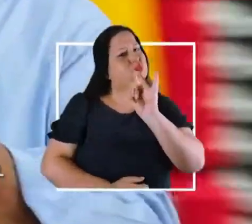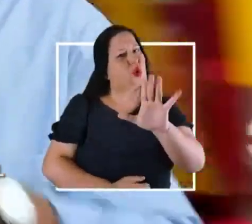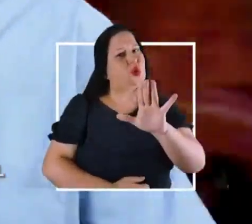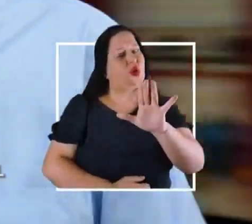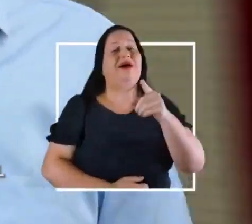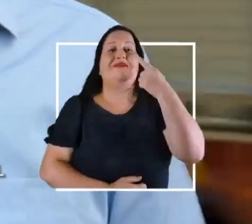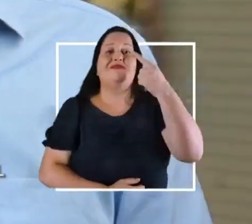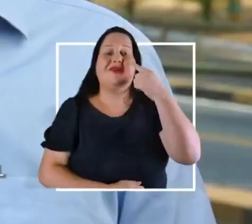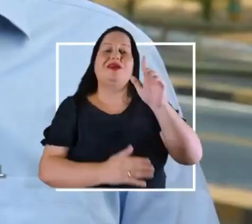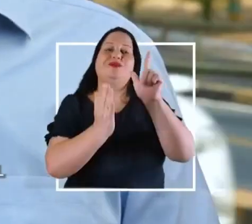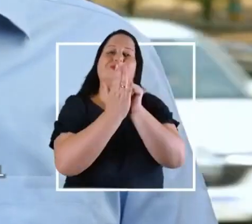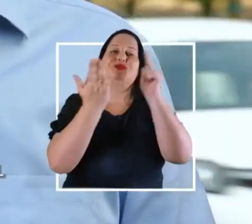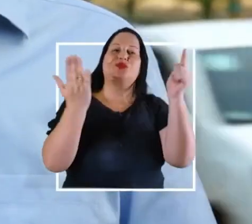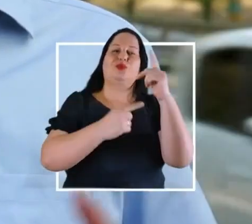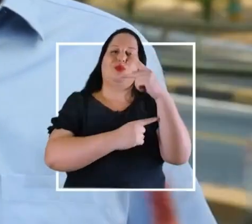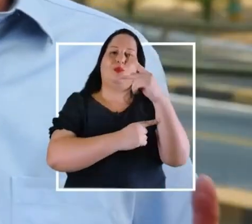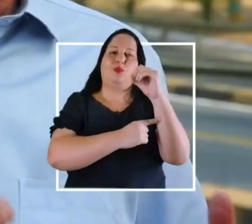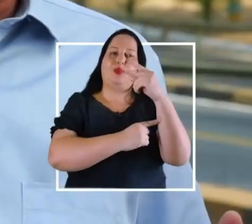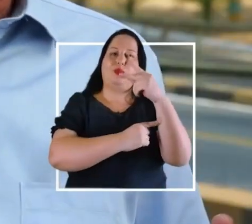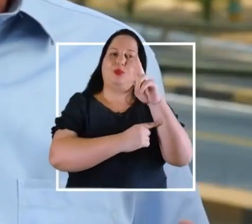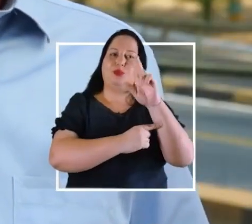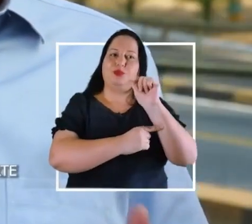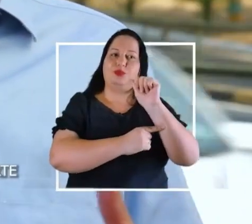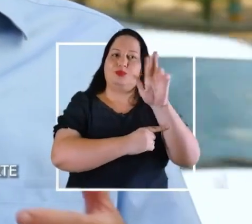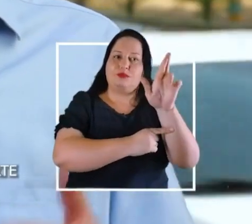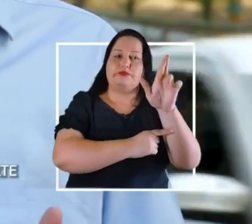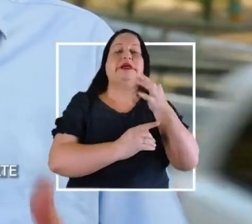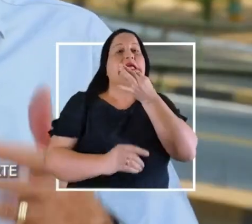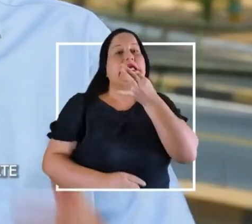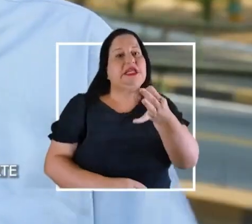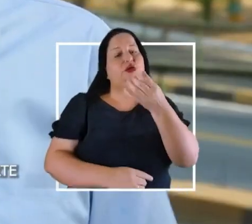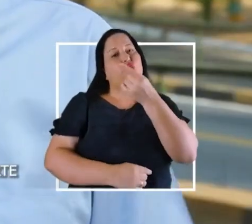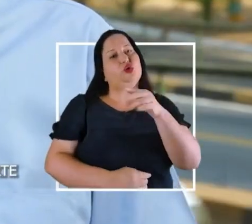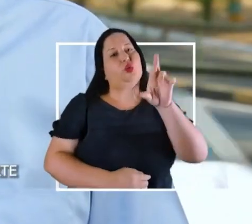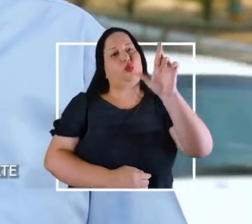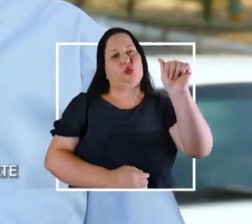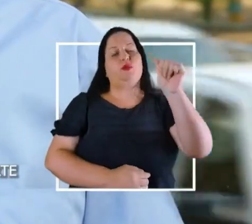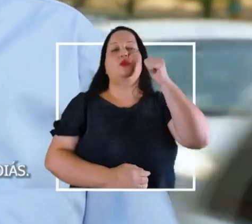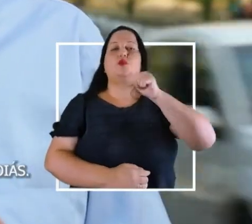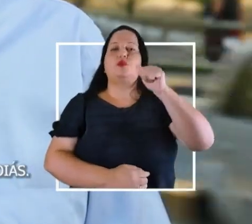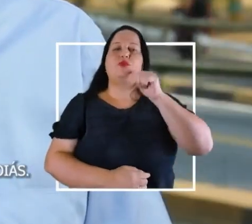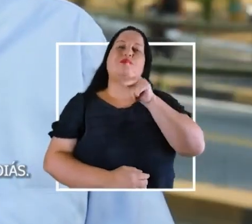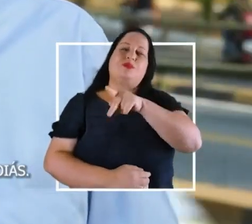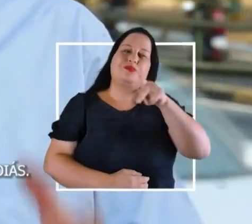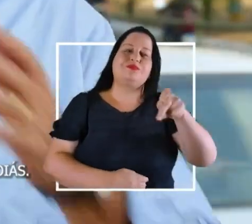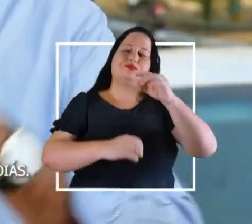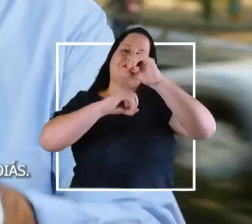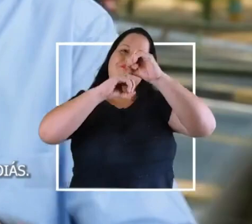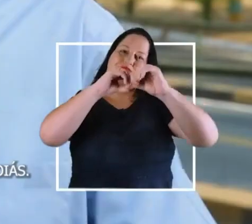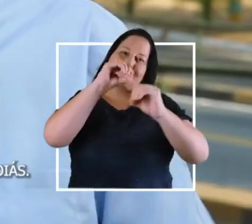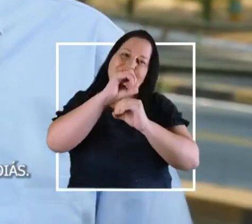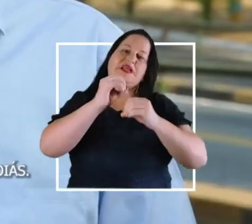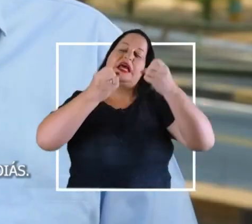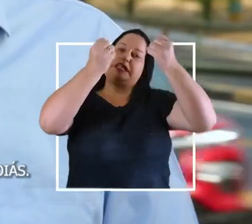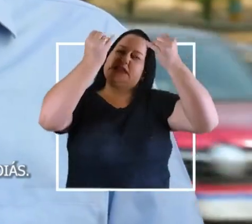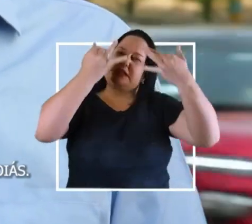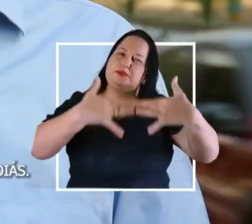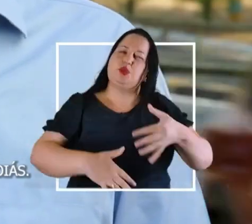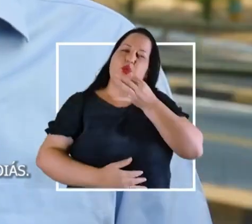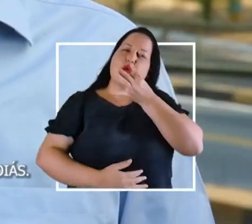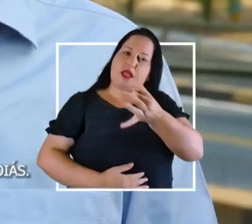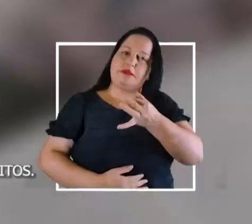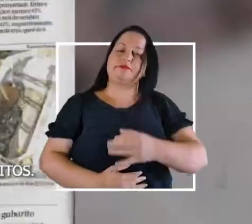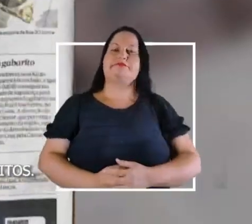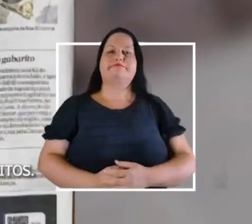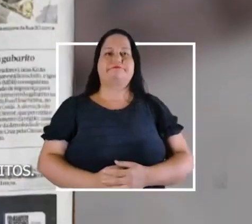Escutem o que foi publicado no jornal O Popular sobre a crítica da doutora em transporte e professora da Universidade Federal